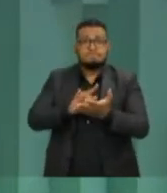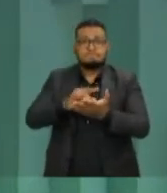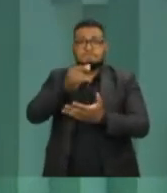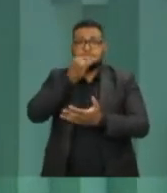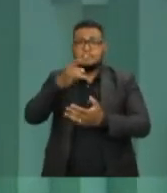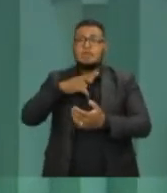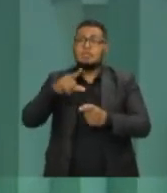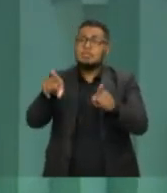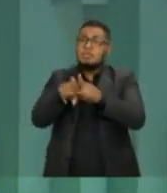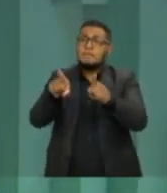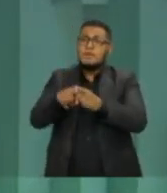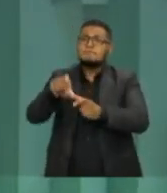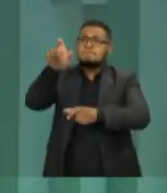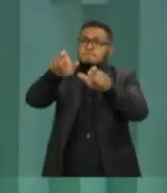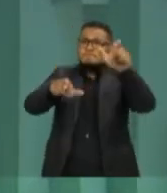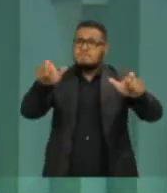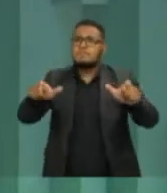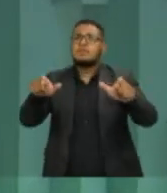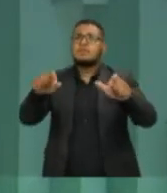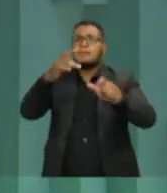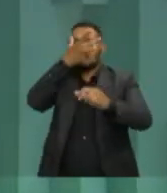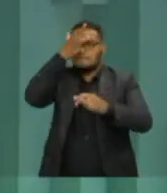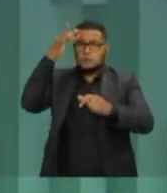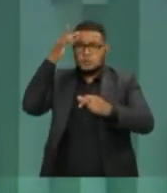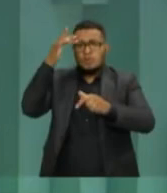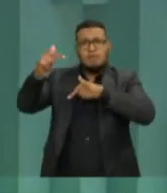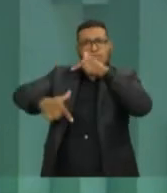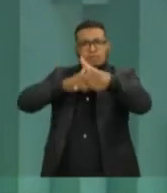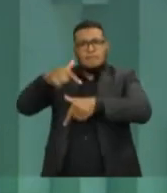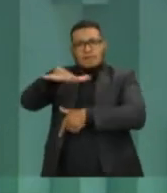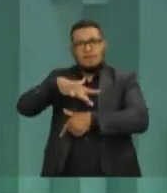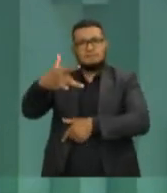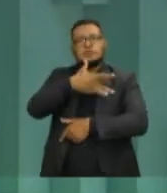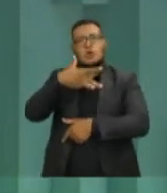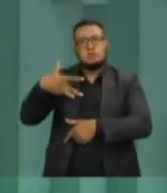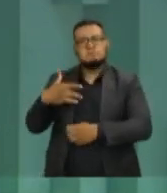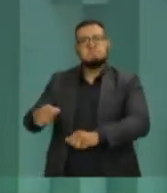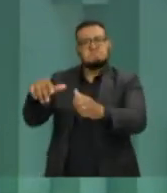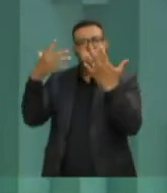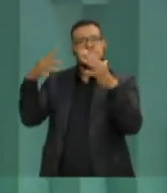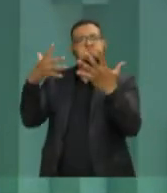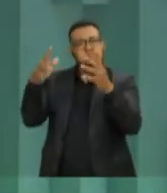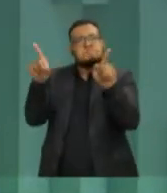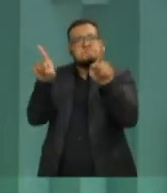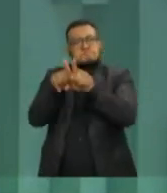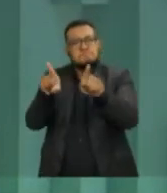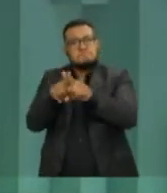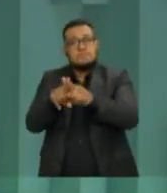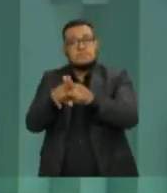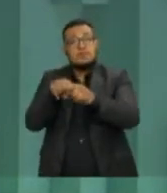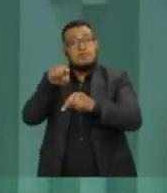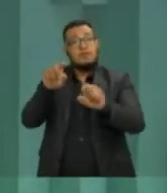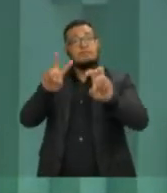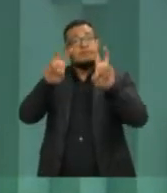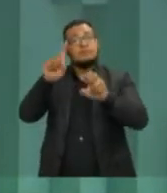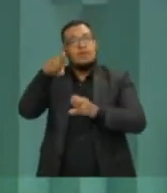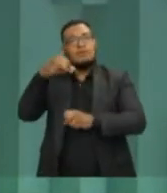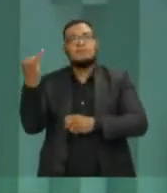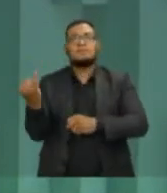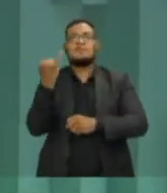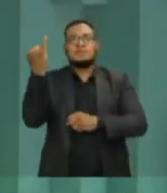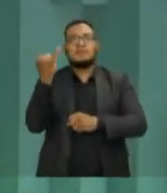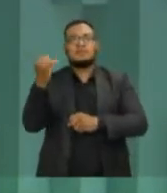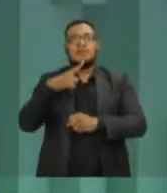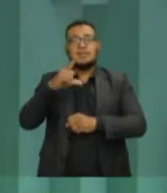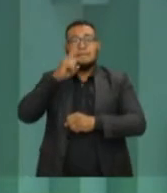especial aos membros que trabalham na saúde pública. Isso é muito importante. Porque, além de conviver com o tema, com o